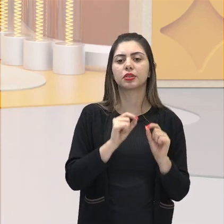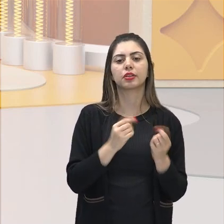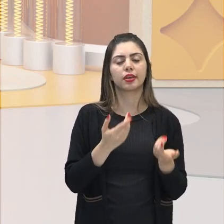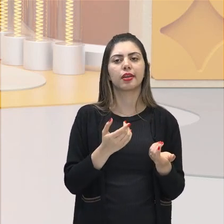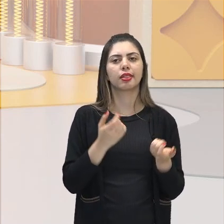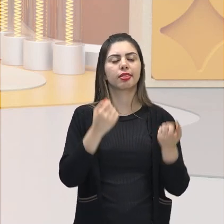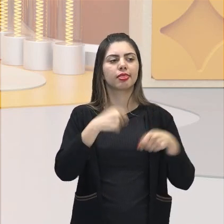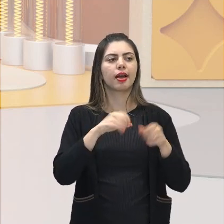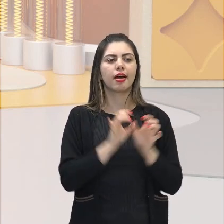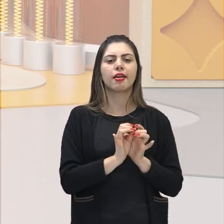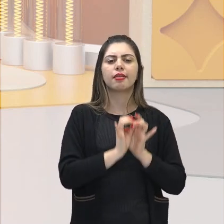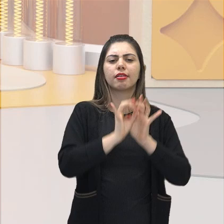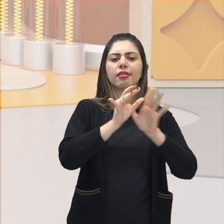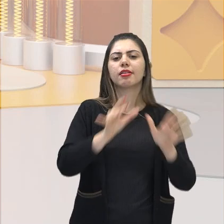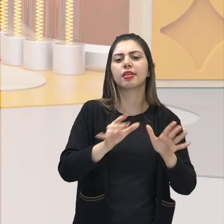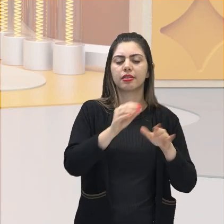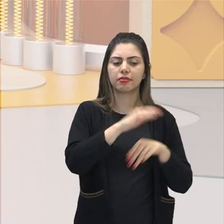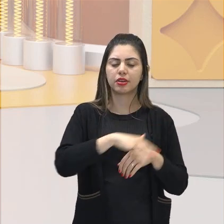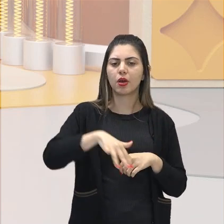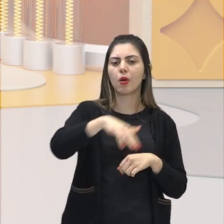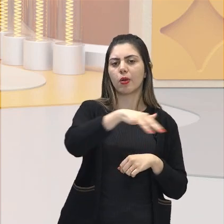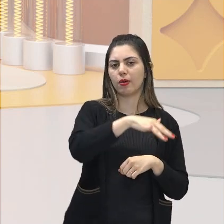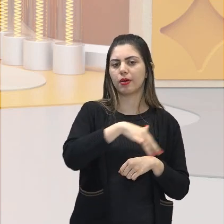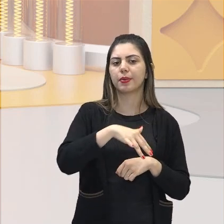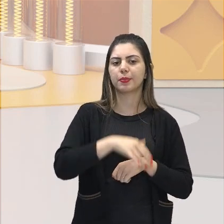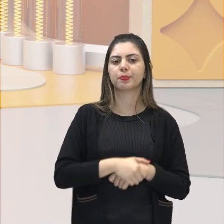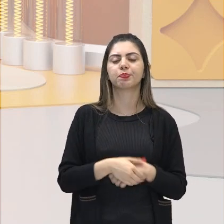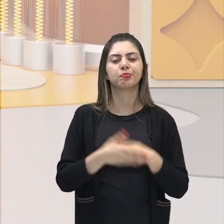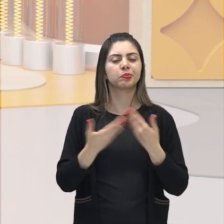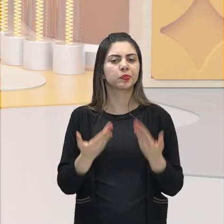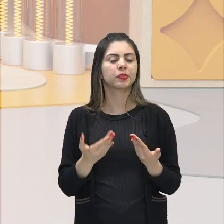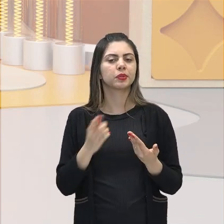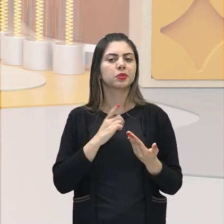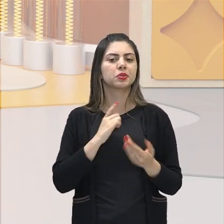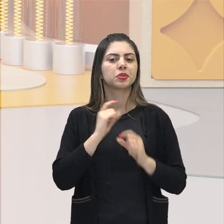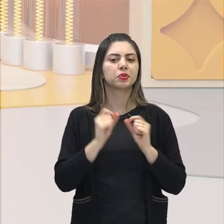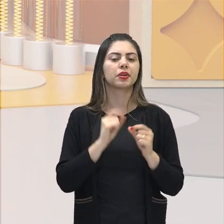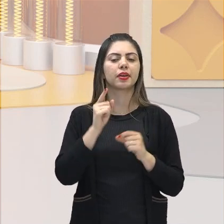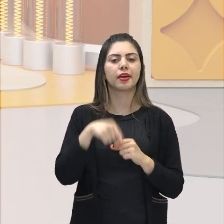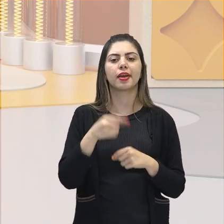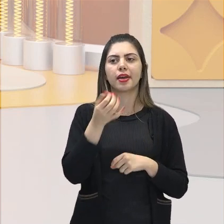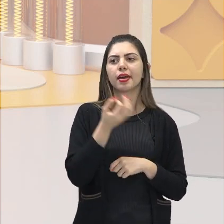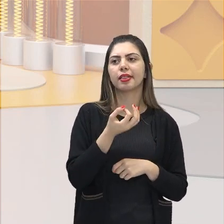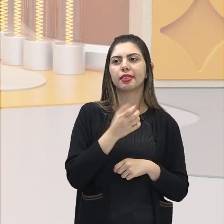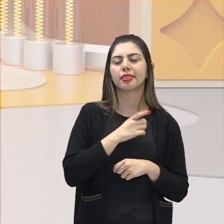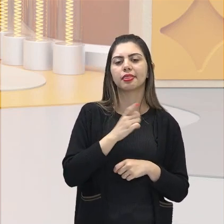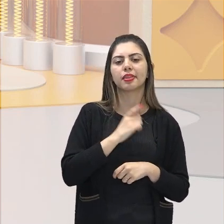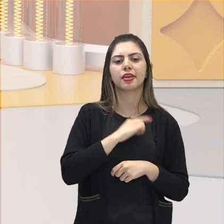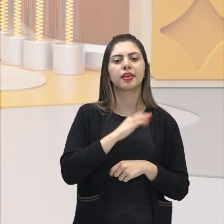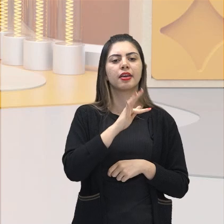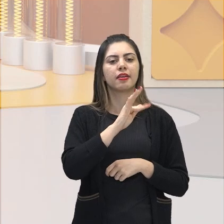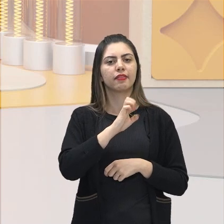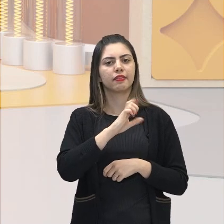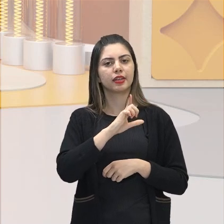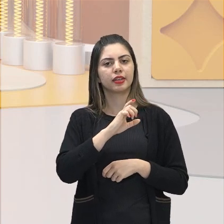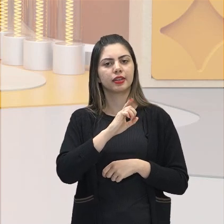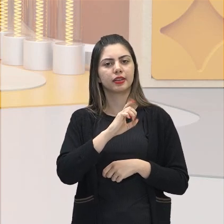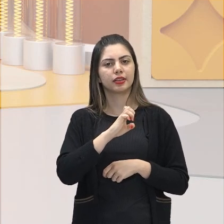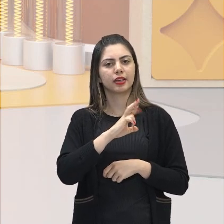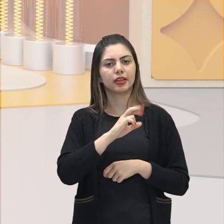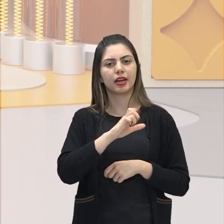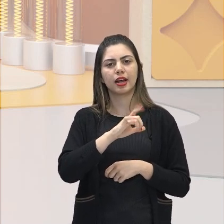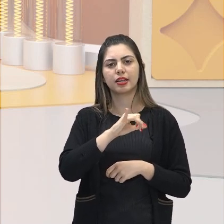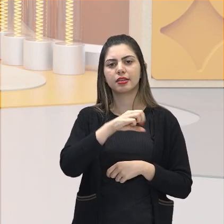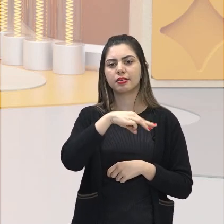autonomia para a província. Então, tinha a questão ali do federalismo presente nos princípios do